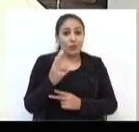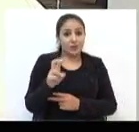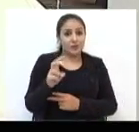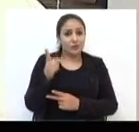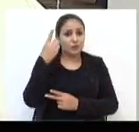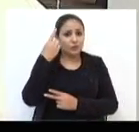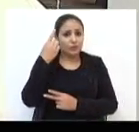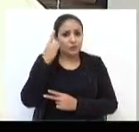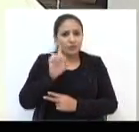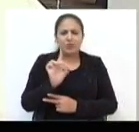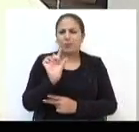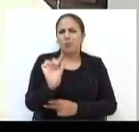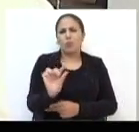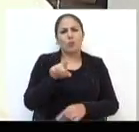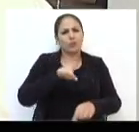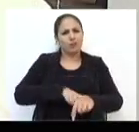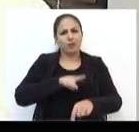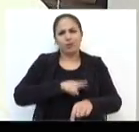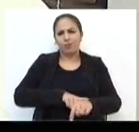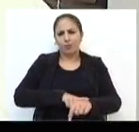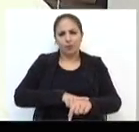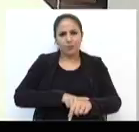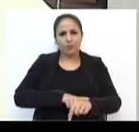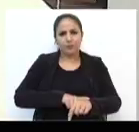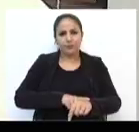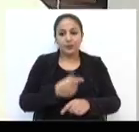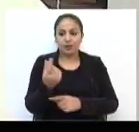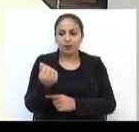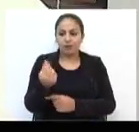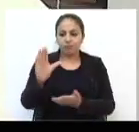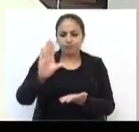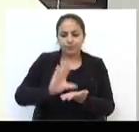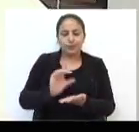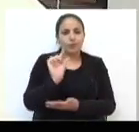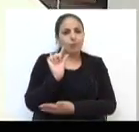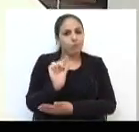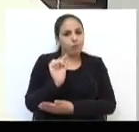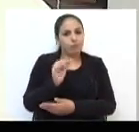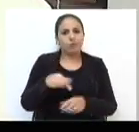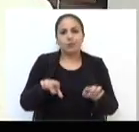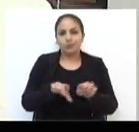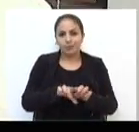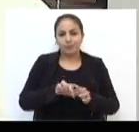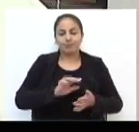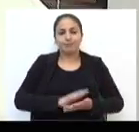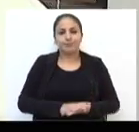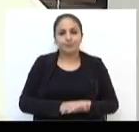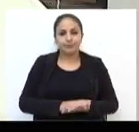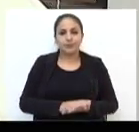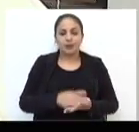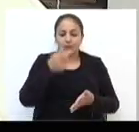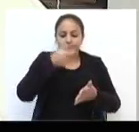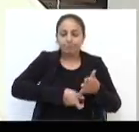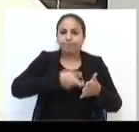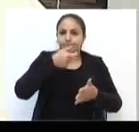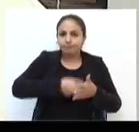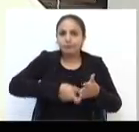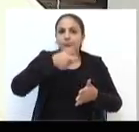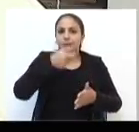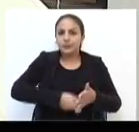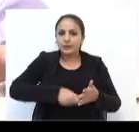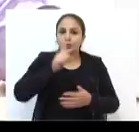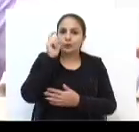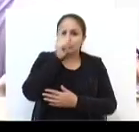dias é muito pouco, os recursos financeiros muito pouco também. Então, foi uma luta muito